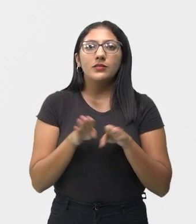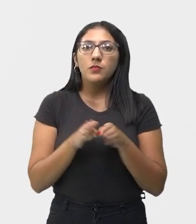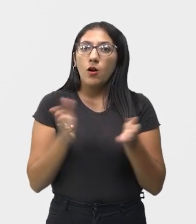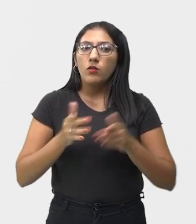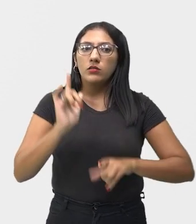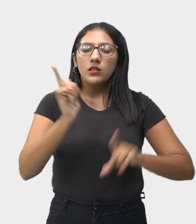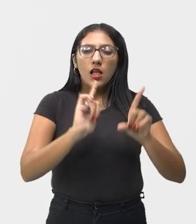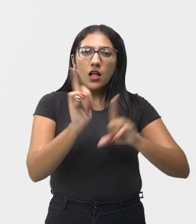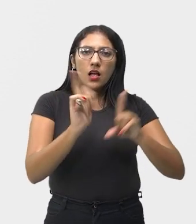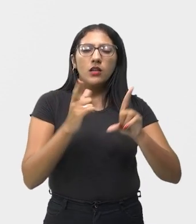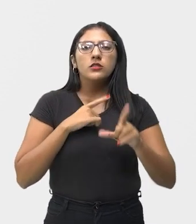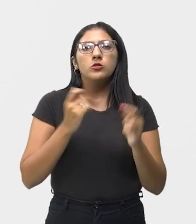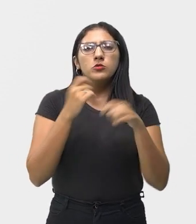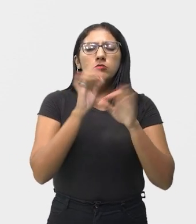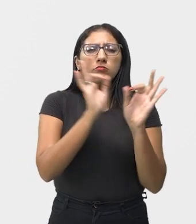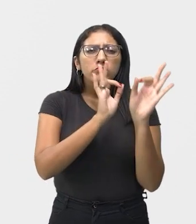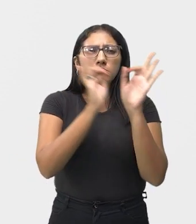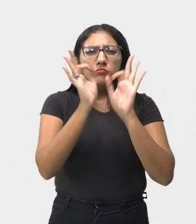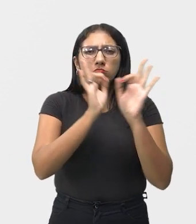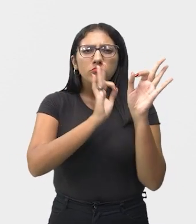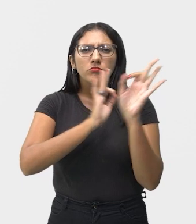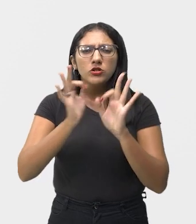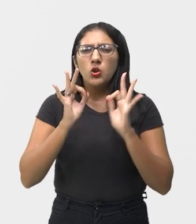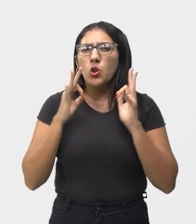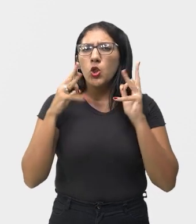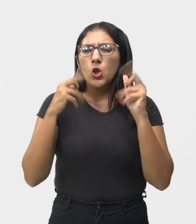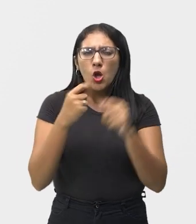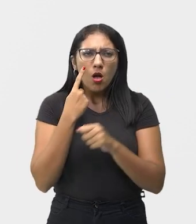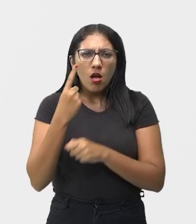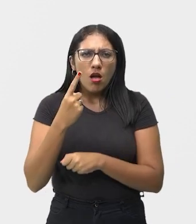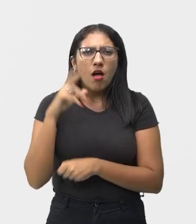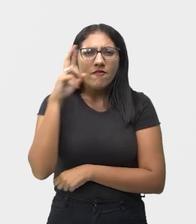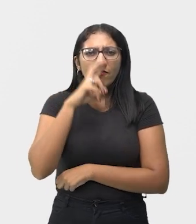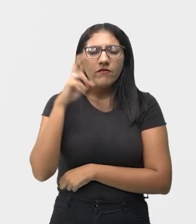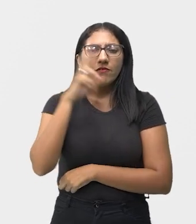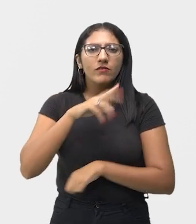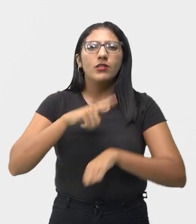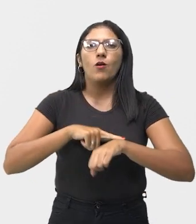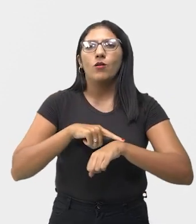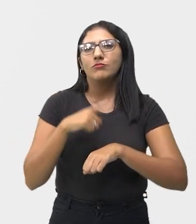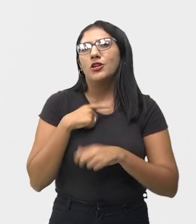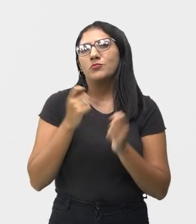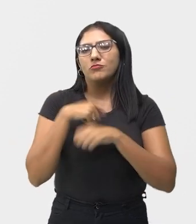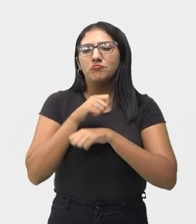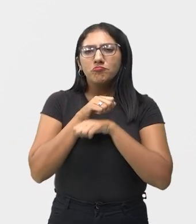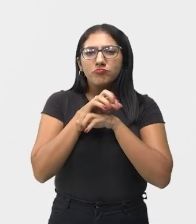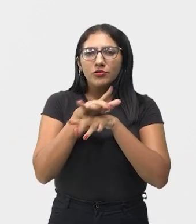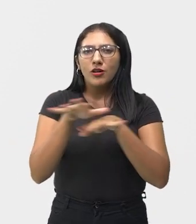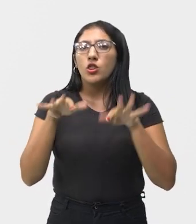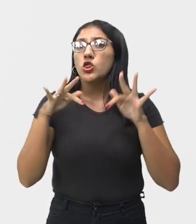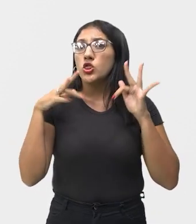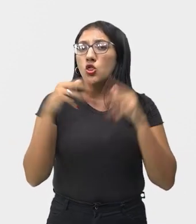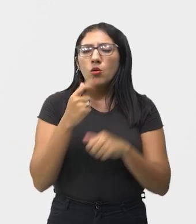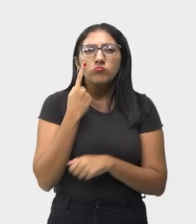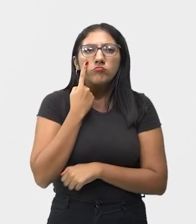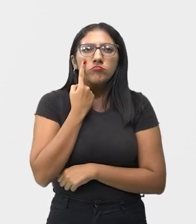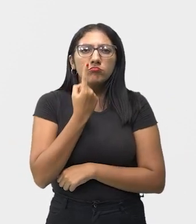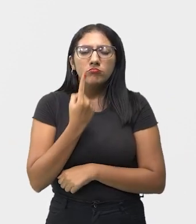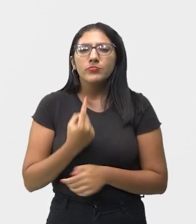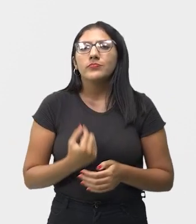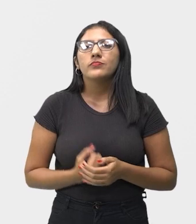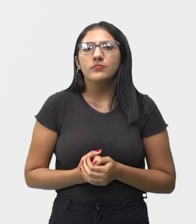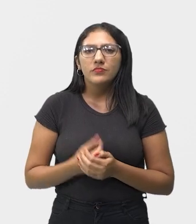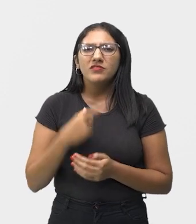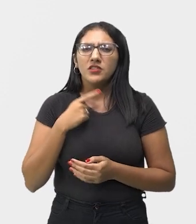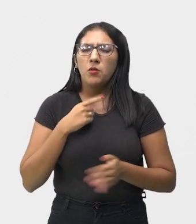televisão permitiu clipes e as apresentações performáticas foram difundidas. Nos últimos dois séculos,